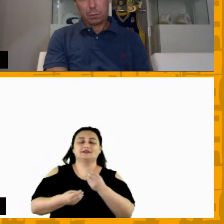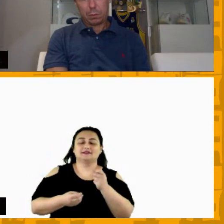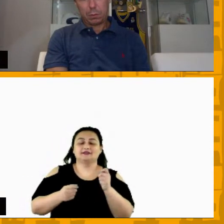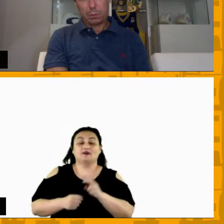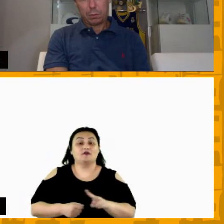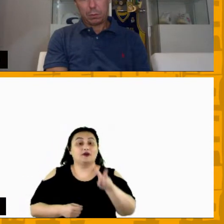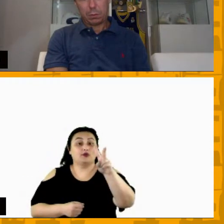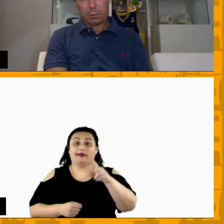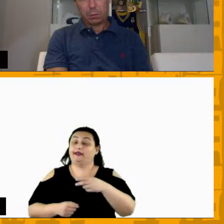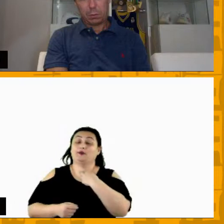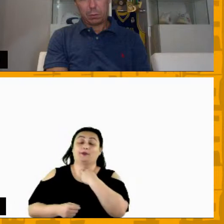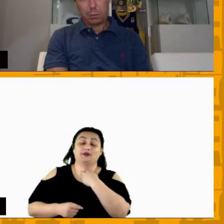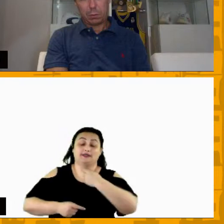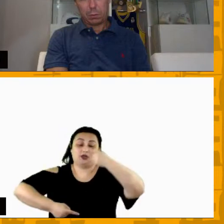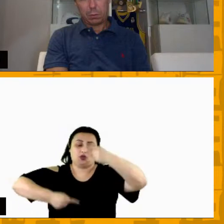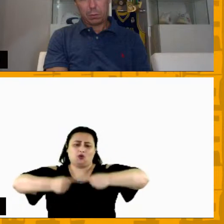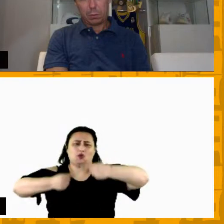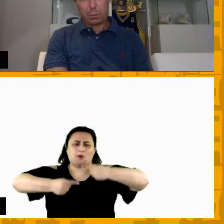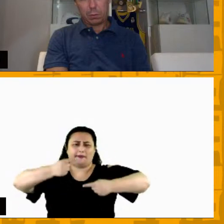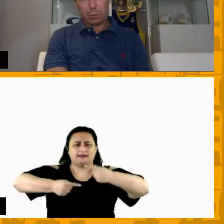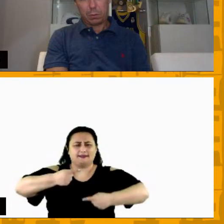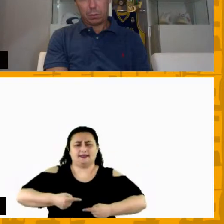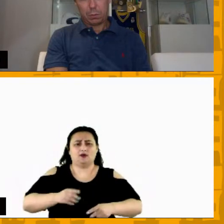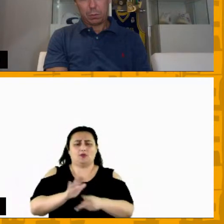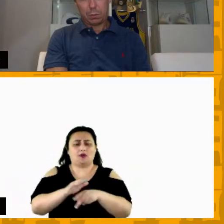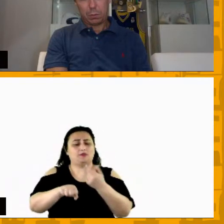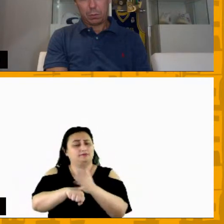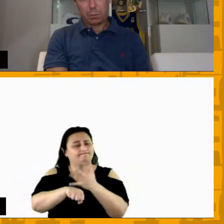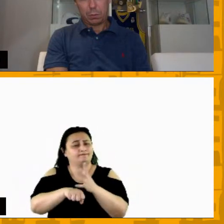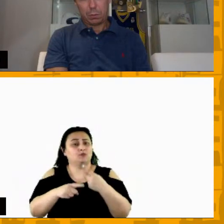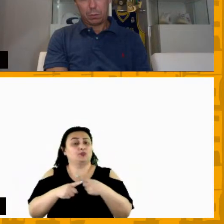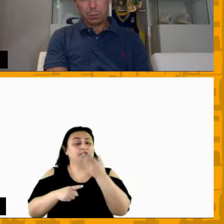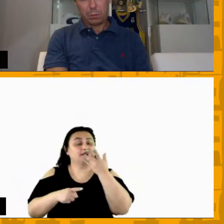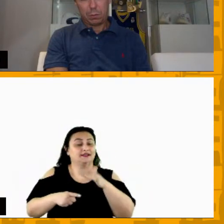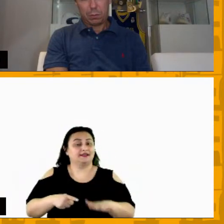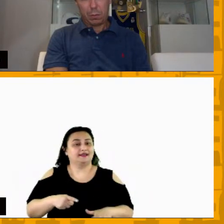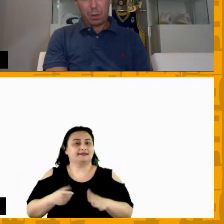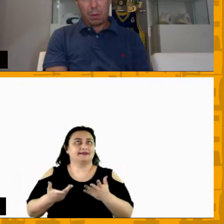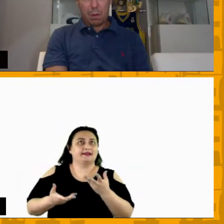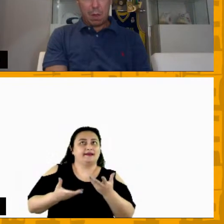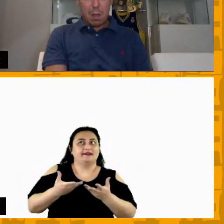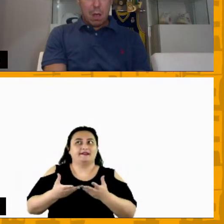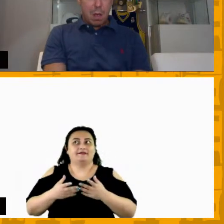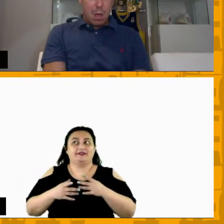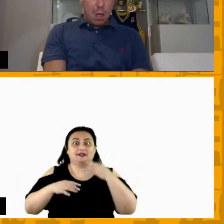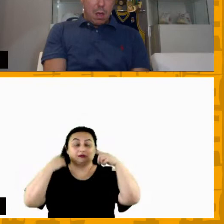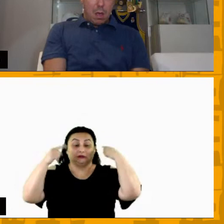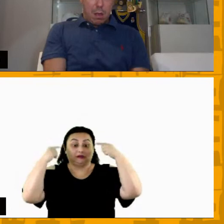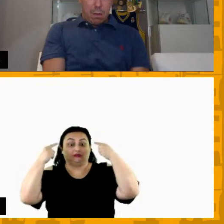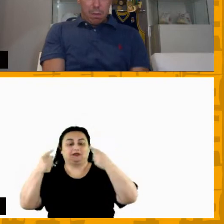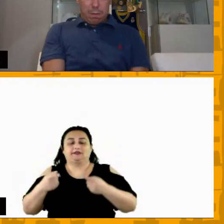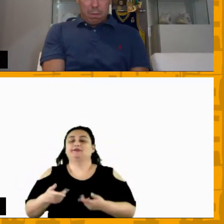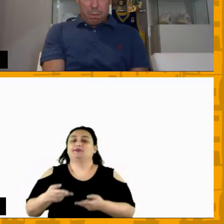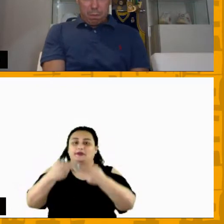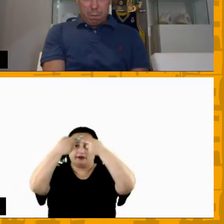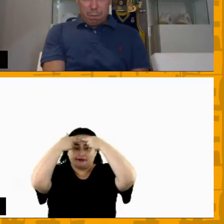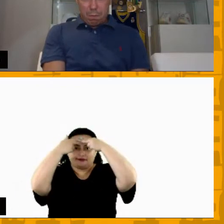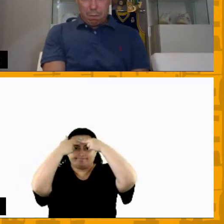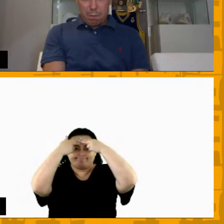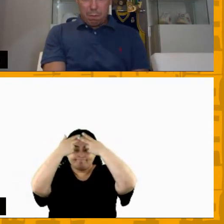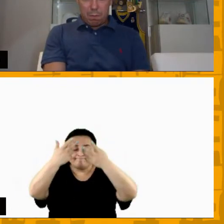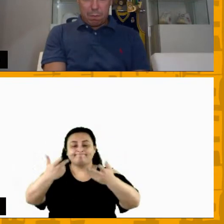e não competitivo com o treinador ali porque a criança fica um pouquinho maluca quando ela tem essa